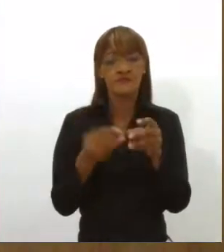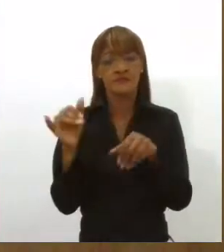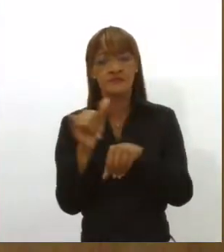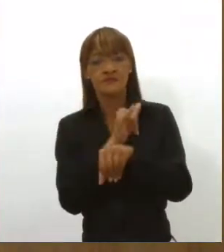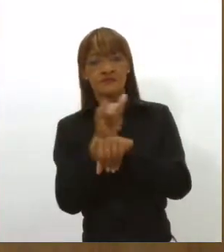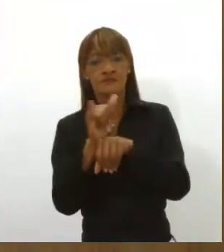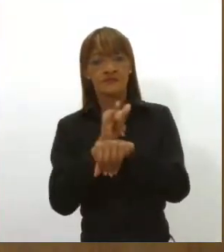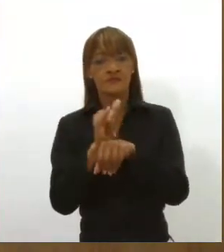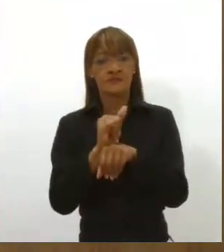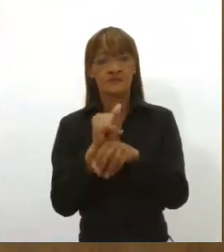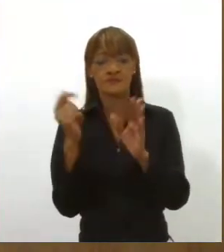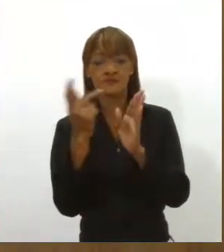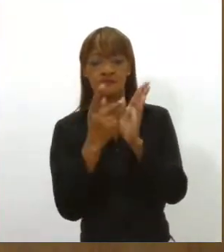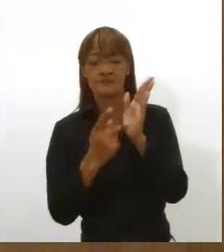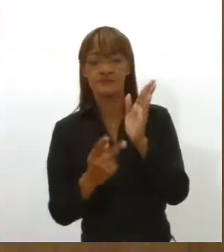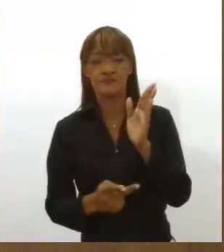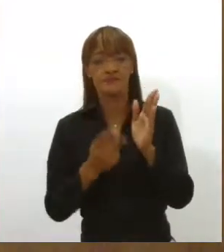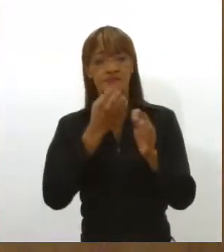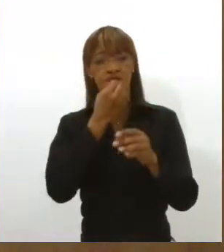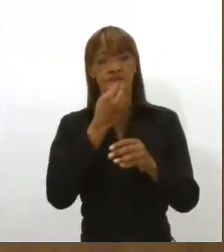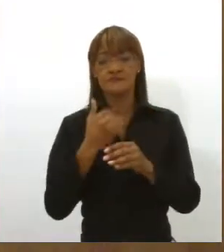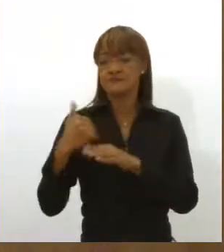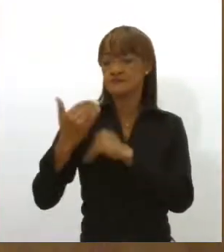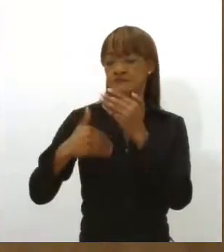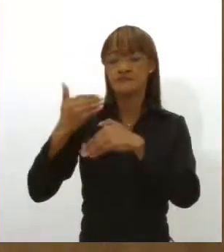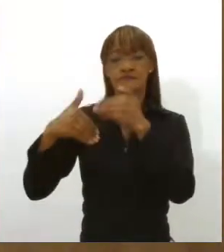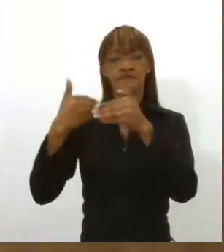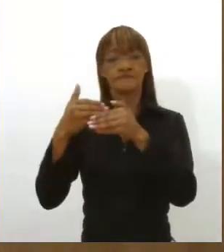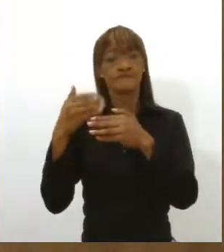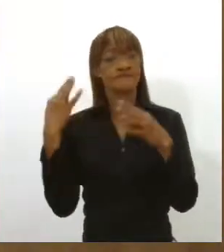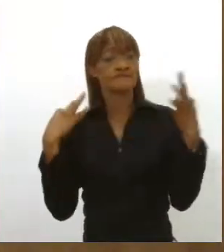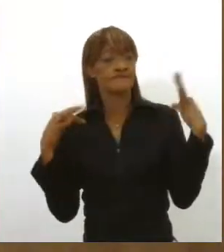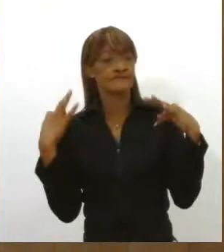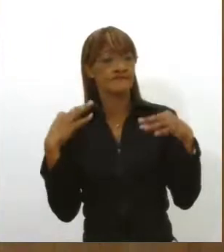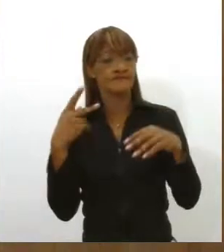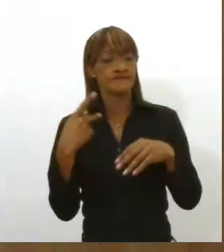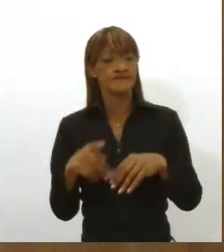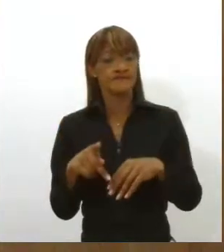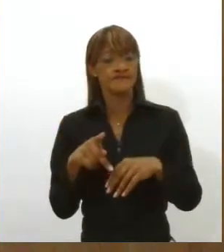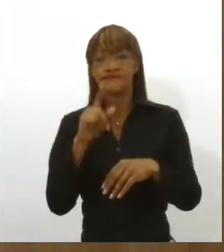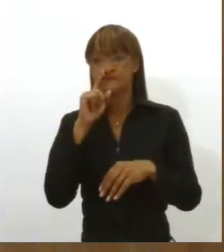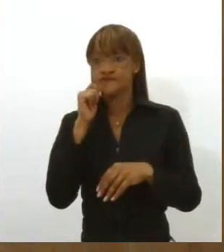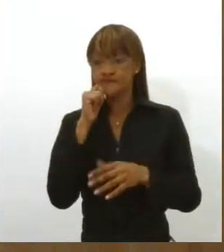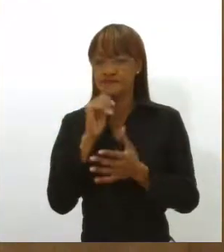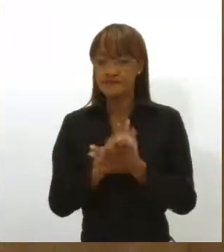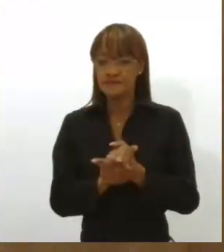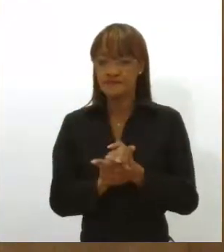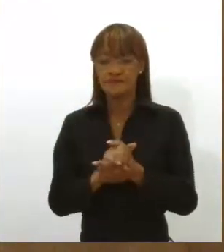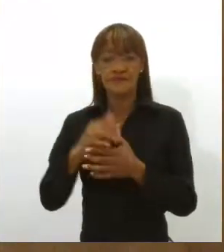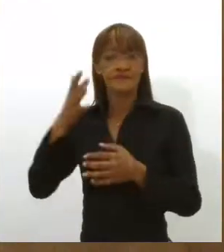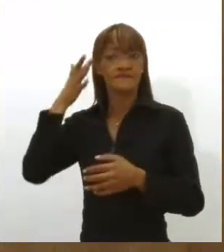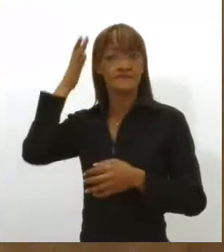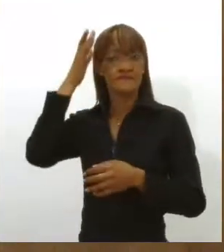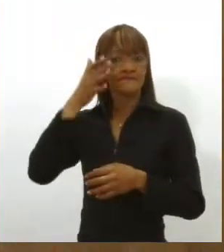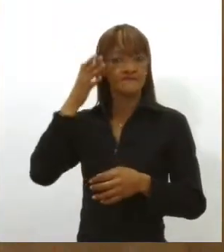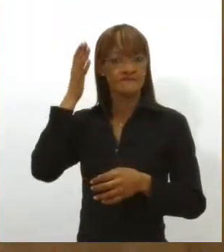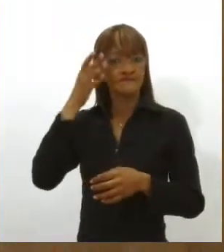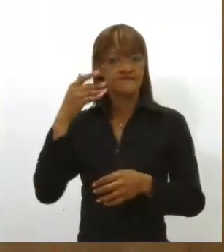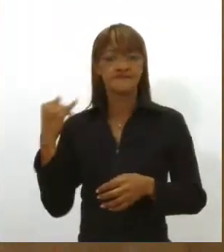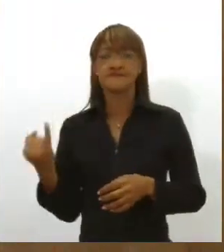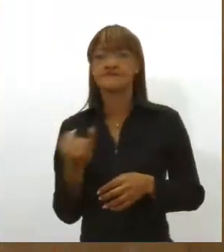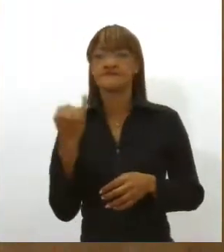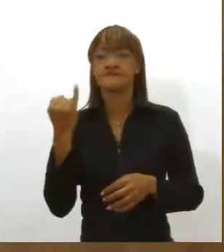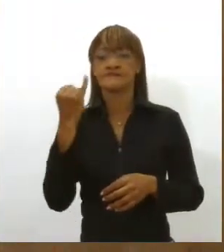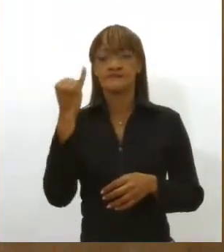projetos viáveis para o desenvolvimento do turismo. O evento contará com palestras sobre a importância de promover o turismo